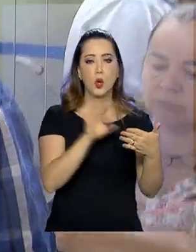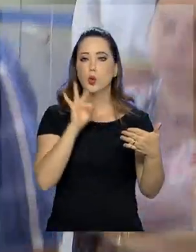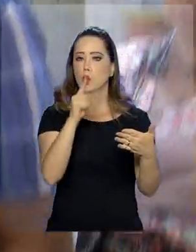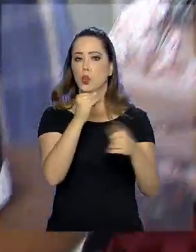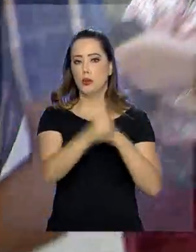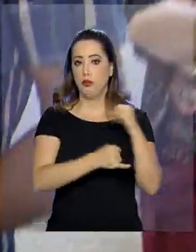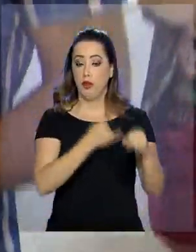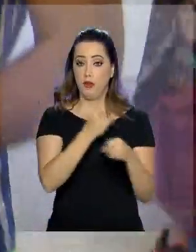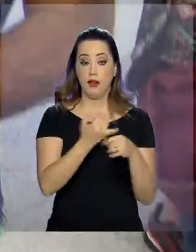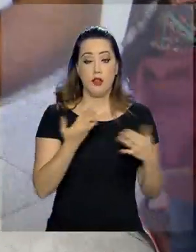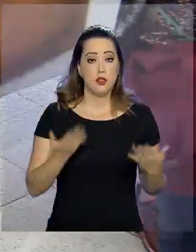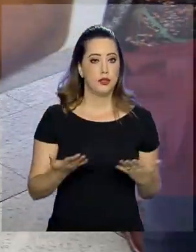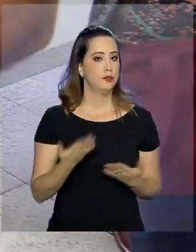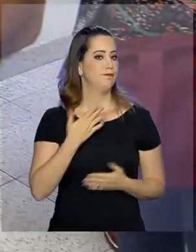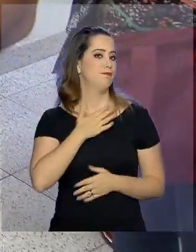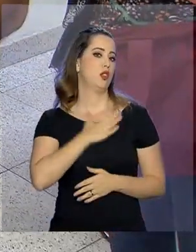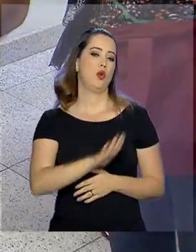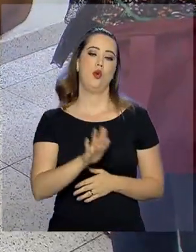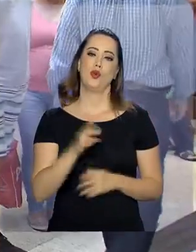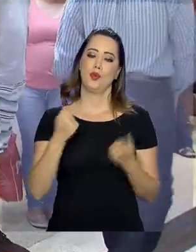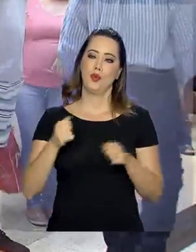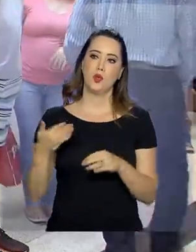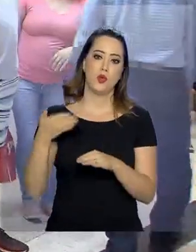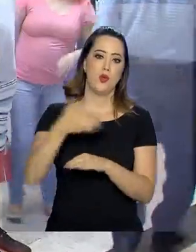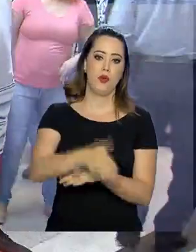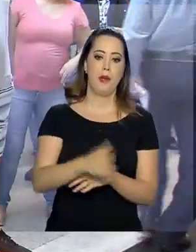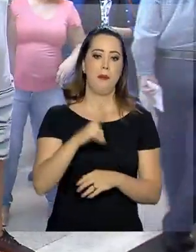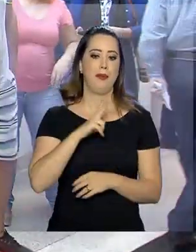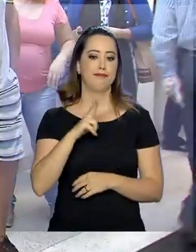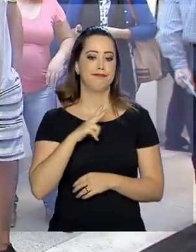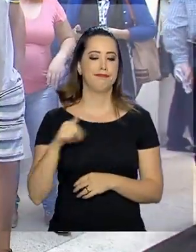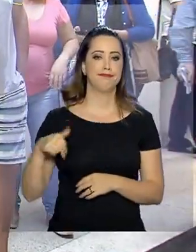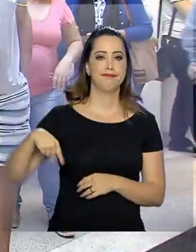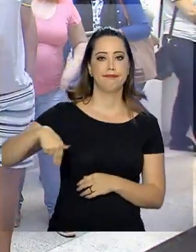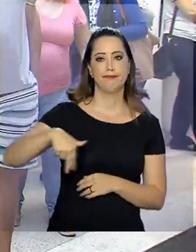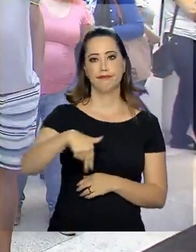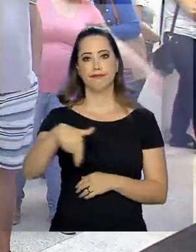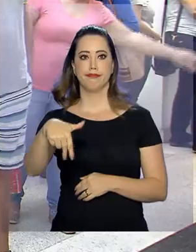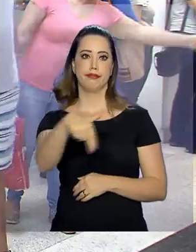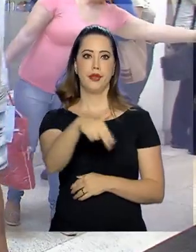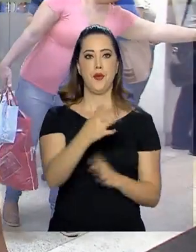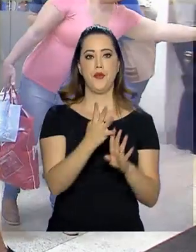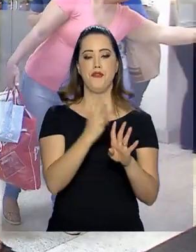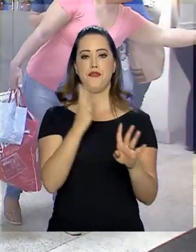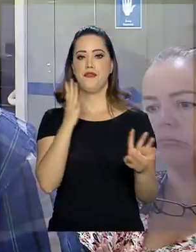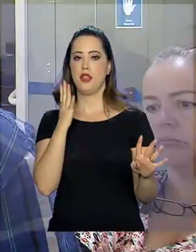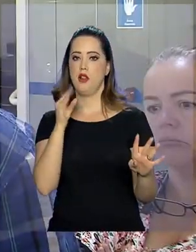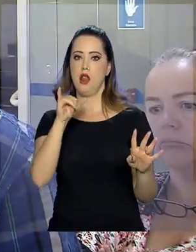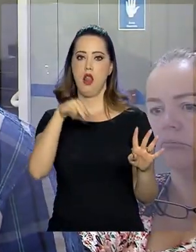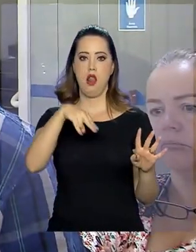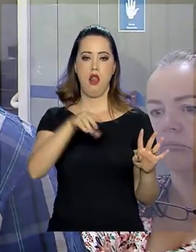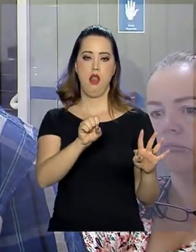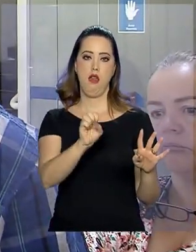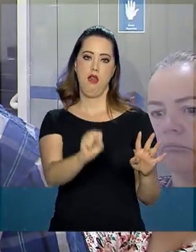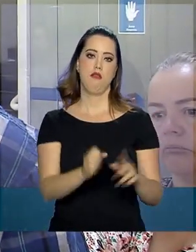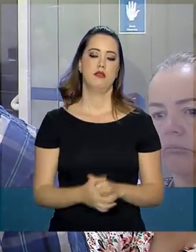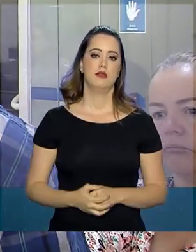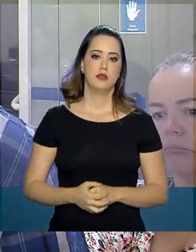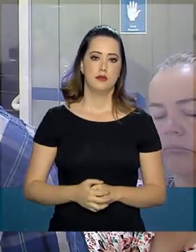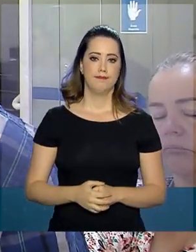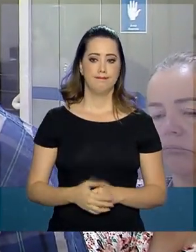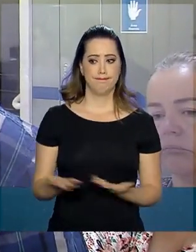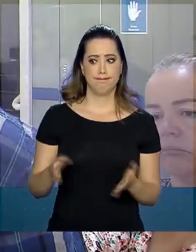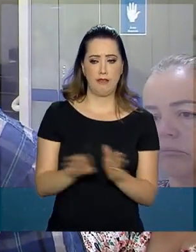internet. E não gostou quando teve que vir pessoalmente a uma agência do INSS. A gente chegou aqui, nessa